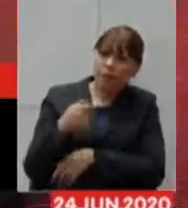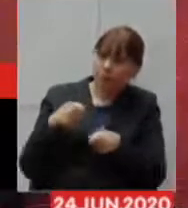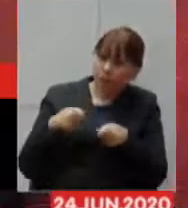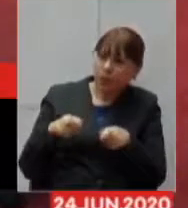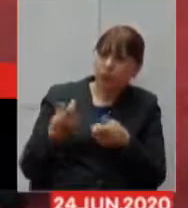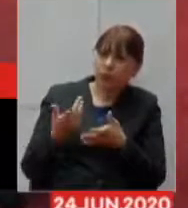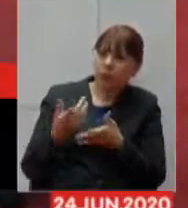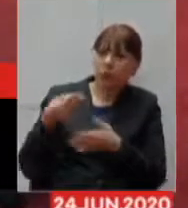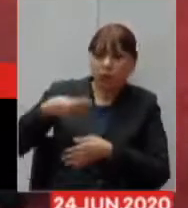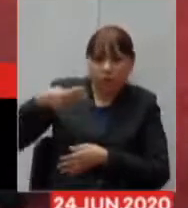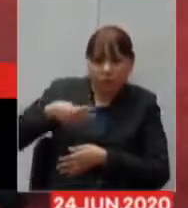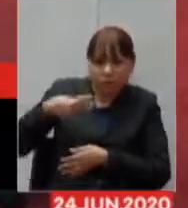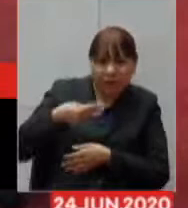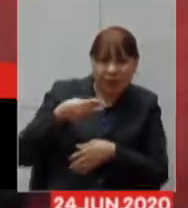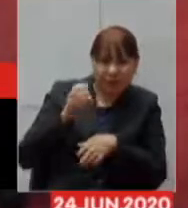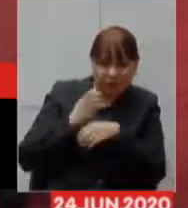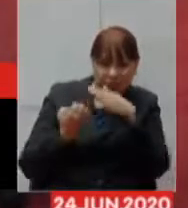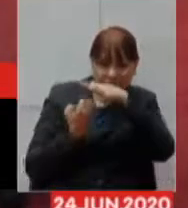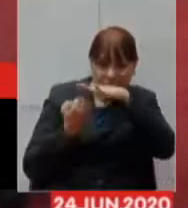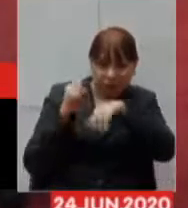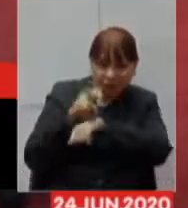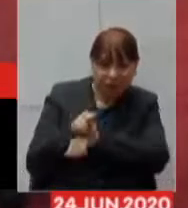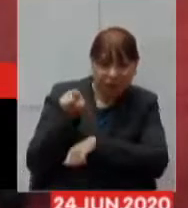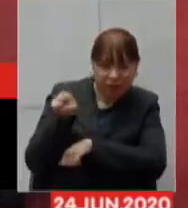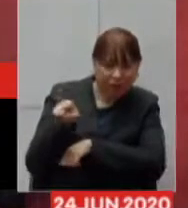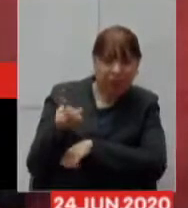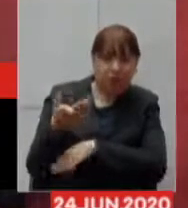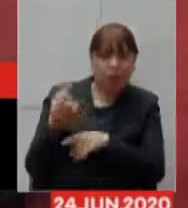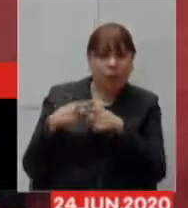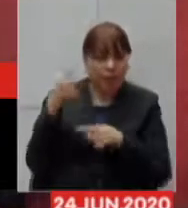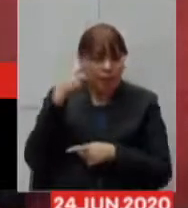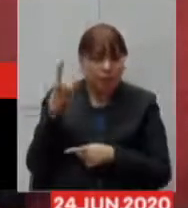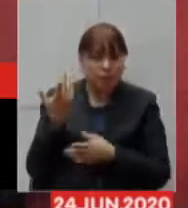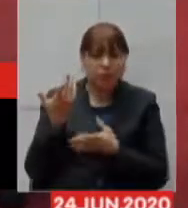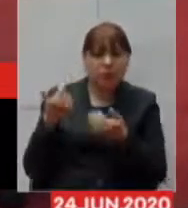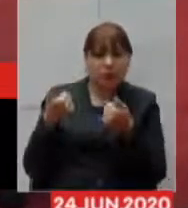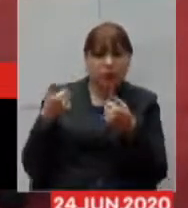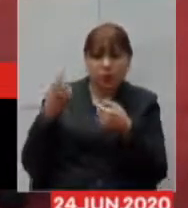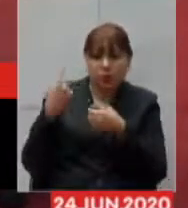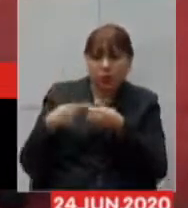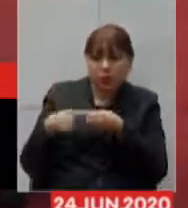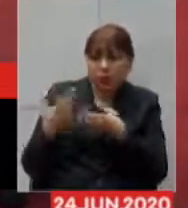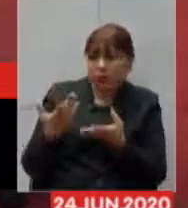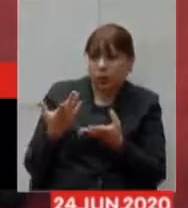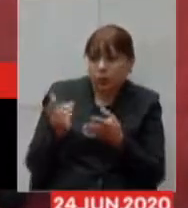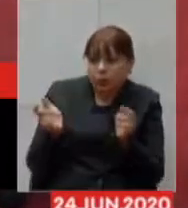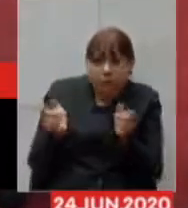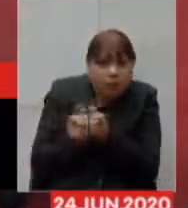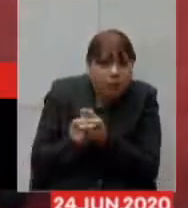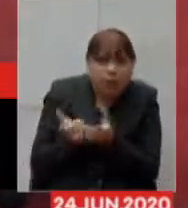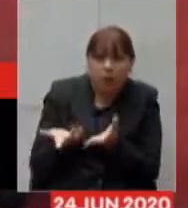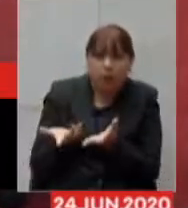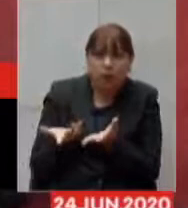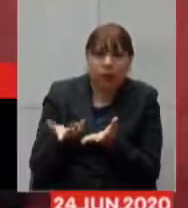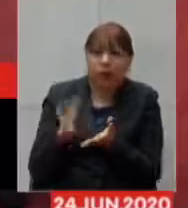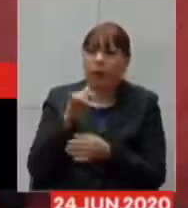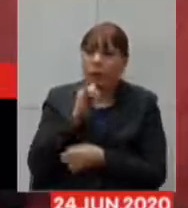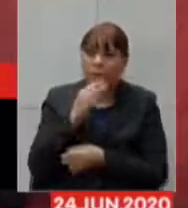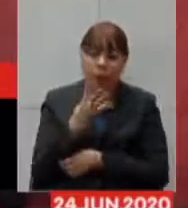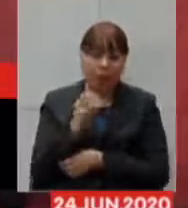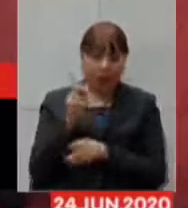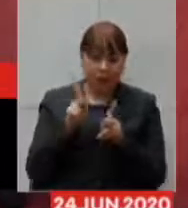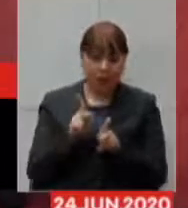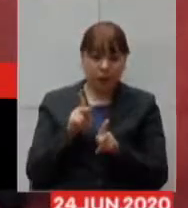contratadas, porque imagina uma cidade pequena como Buenobos de momento para outro são 40 casos de pessoas que estão sendo